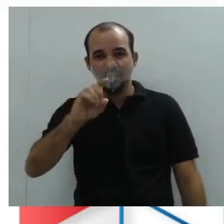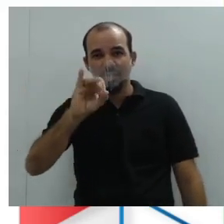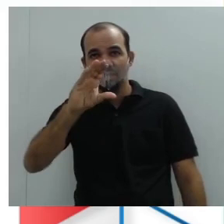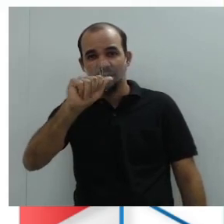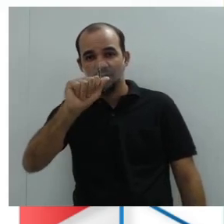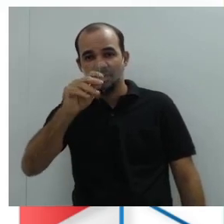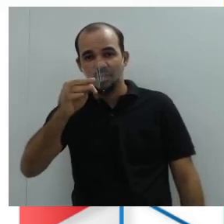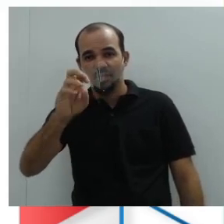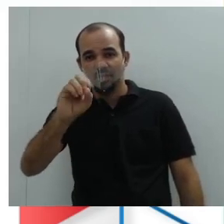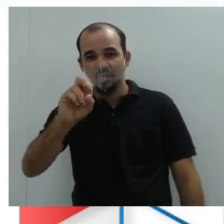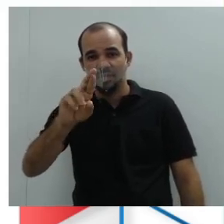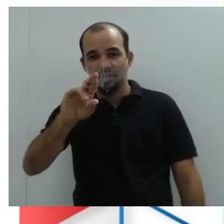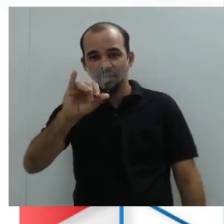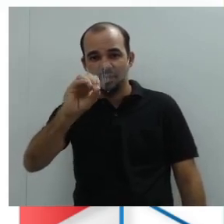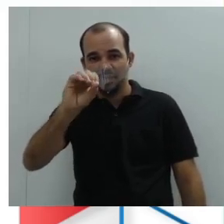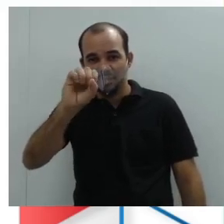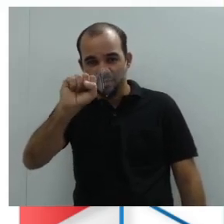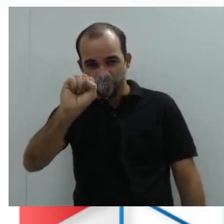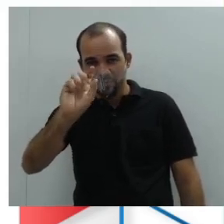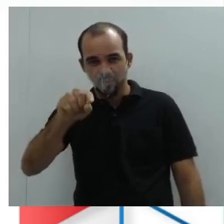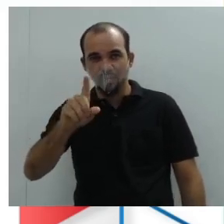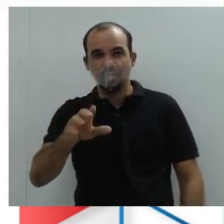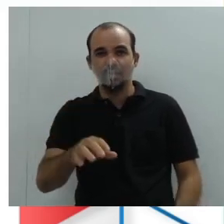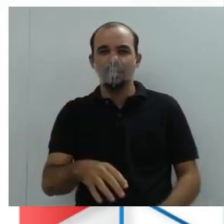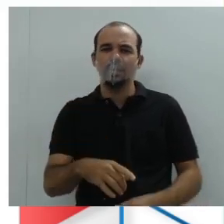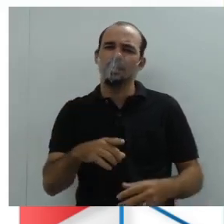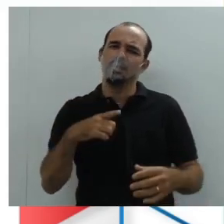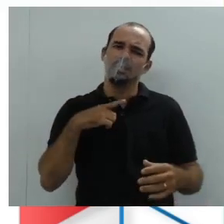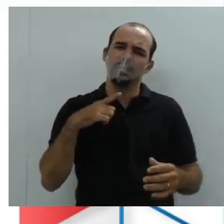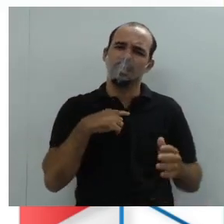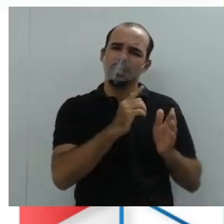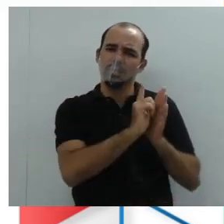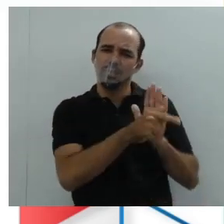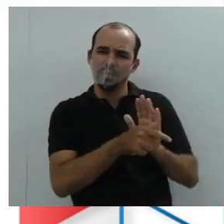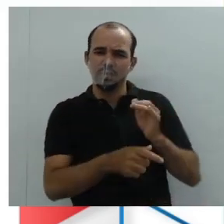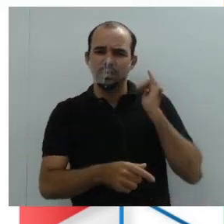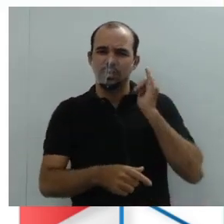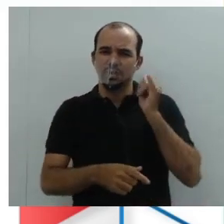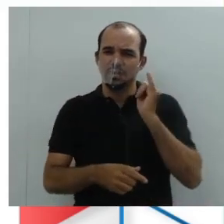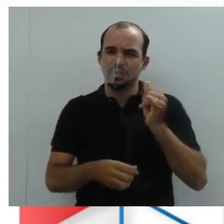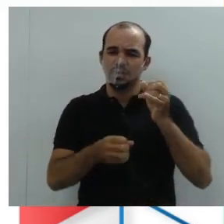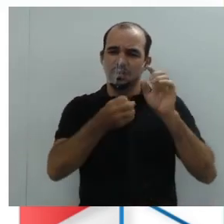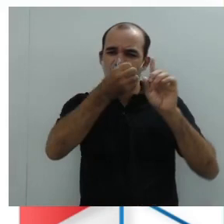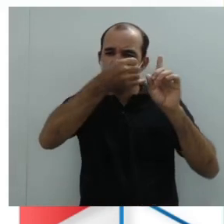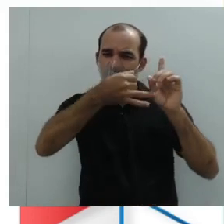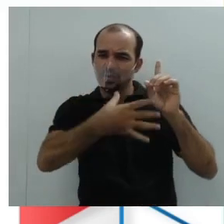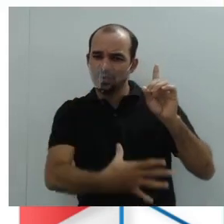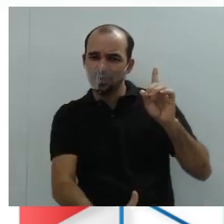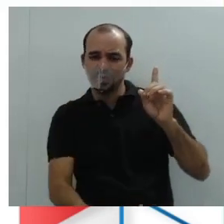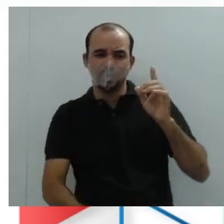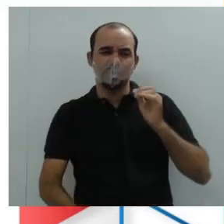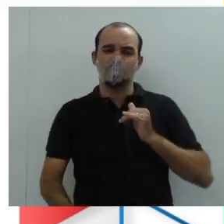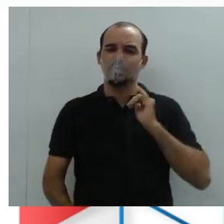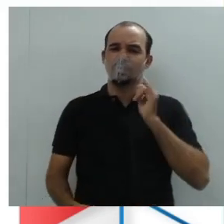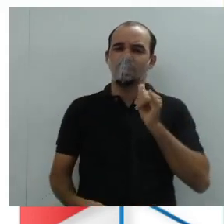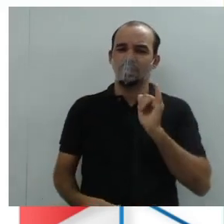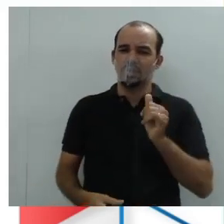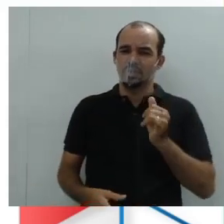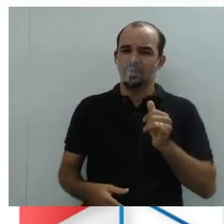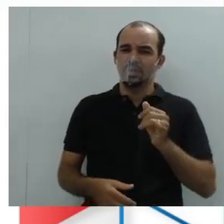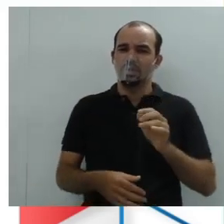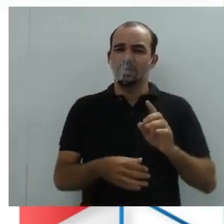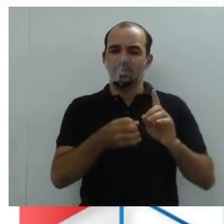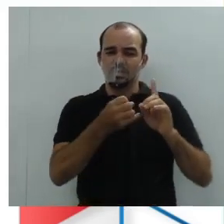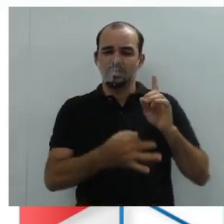sabe que os tipos de texto, como a narração, a descrição, a dissertação, eles vão ter regras mais engessadas.